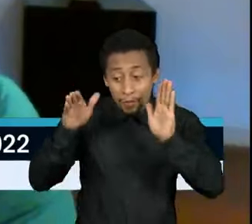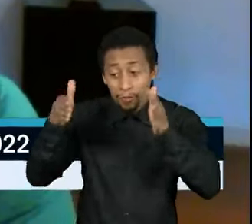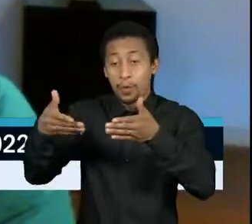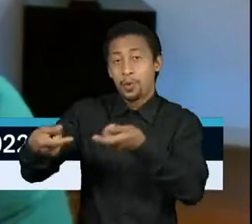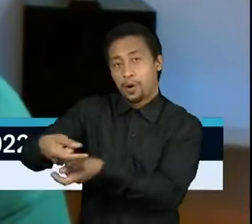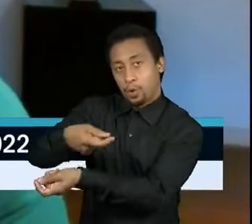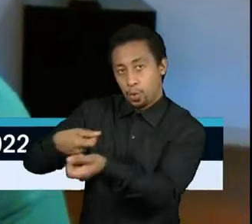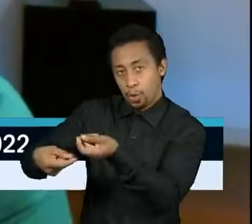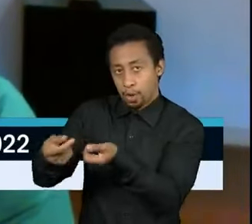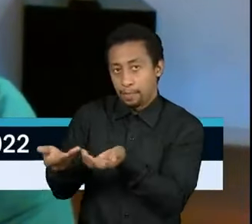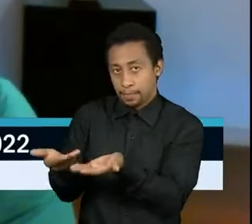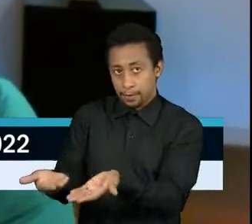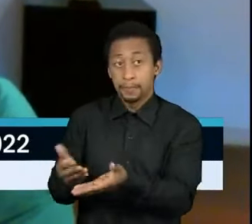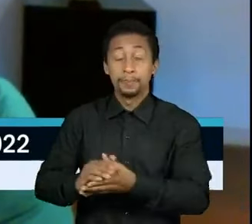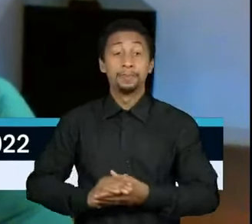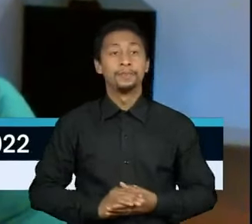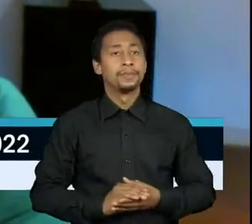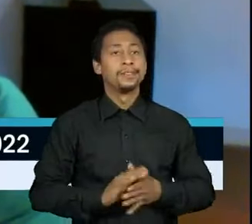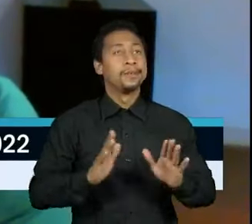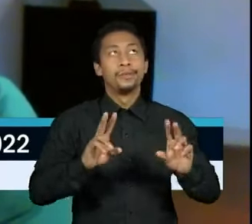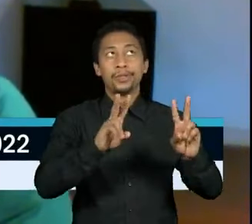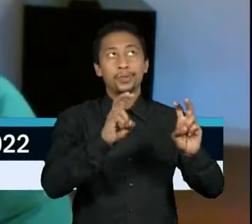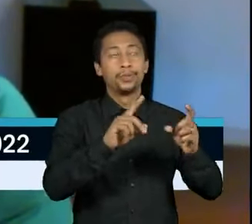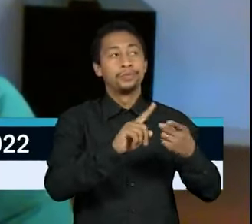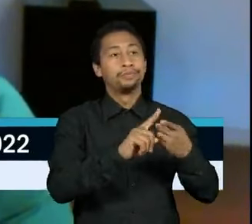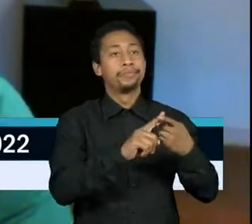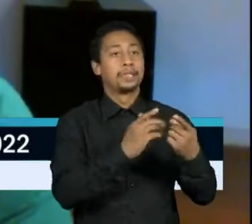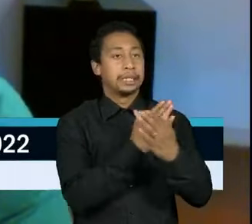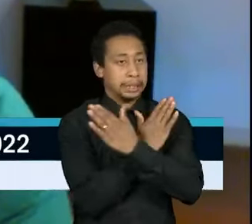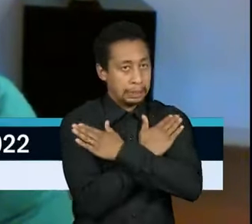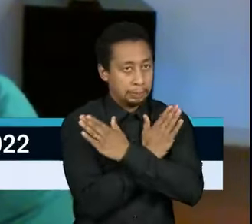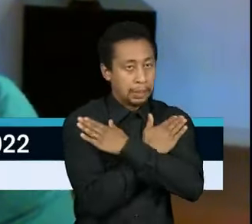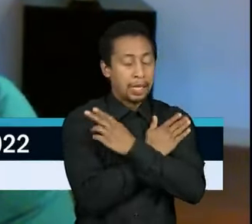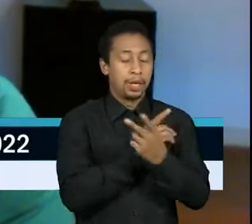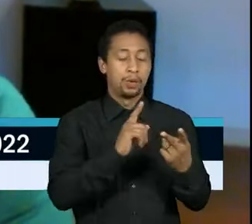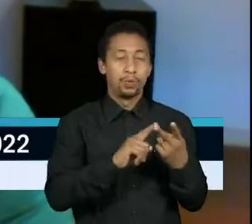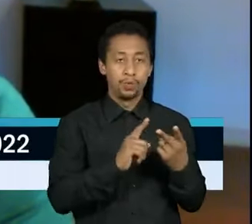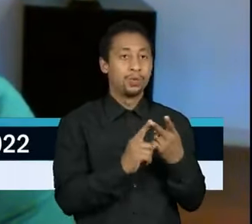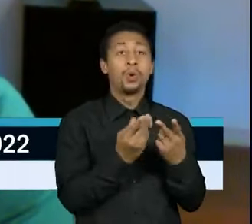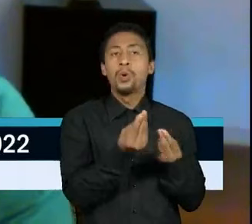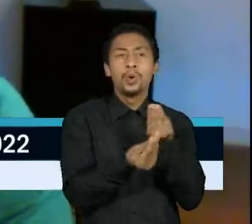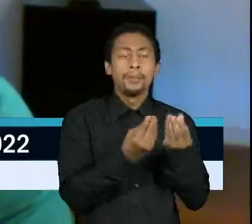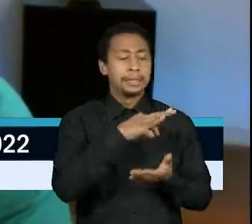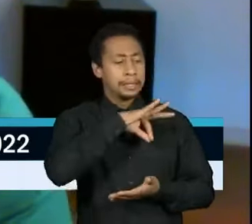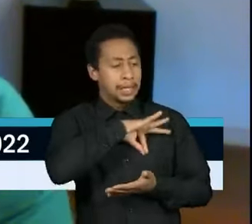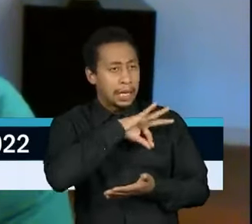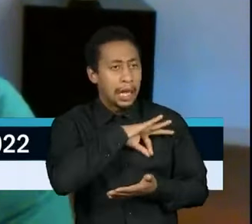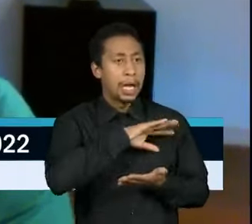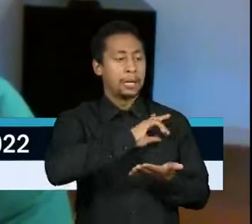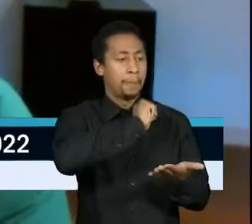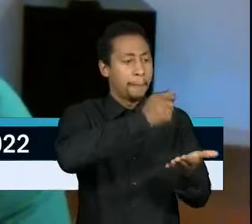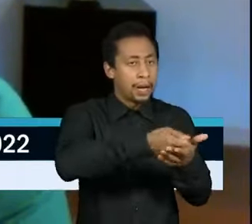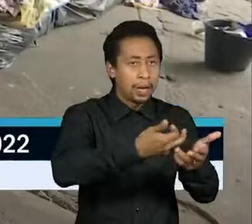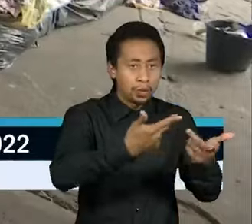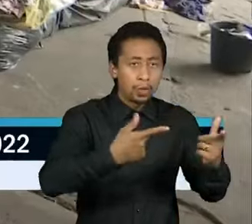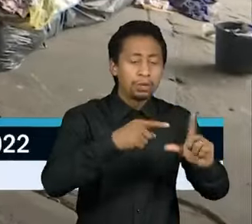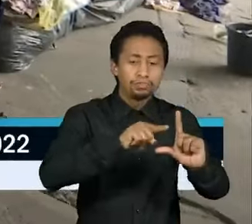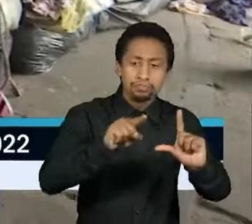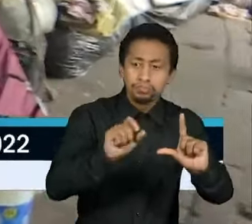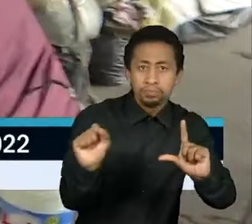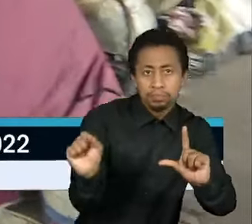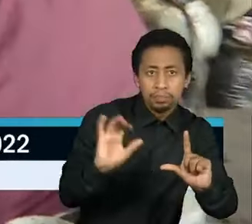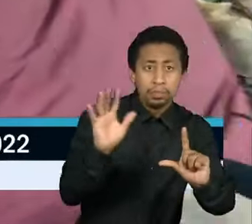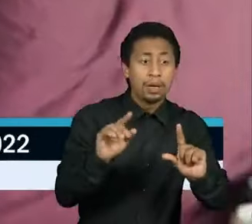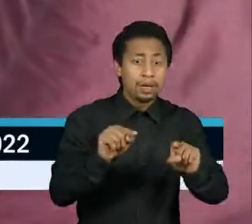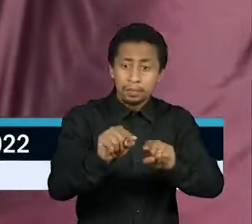Tudo que está relacionado à questão do desemprego, custo de vida, preços altos, inflação. E